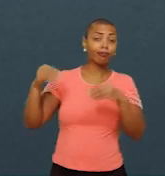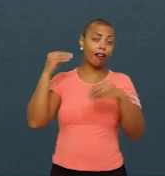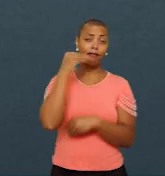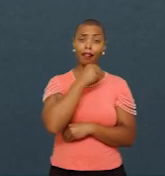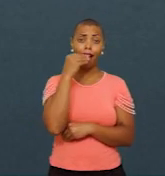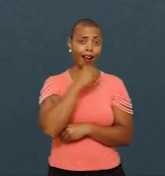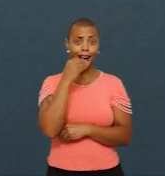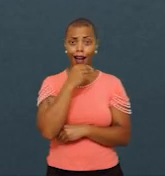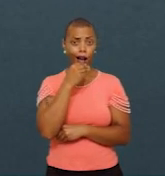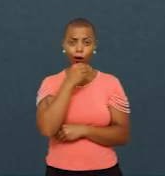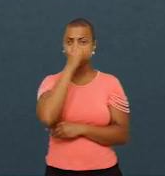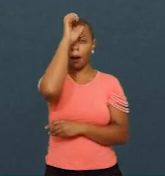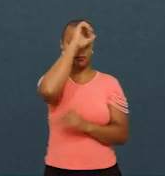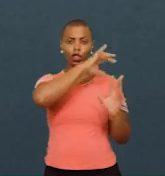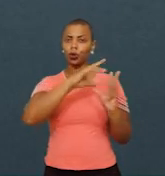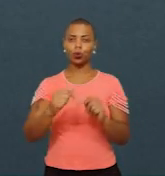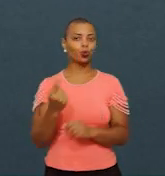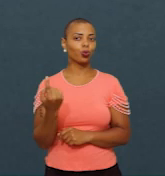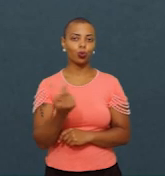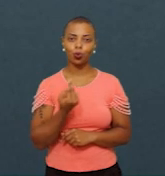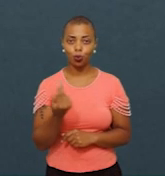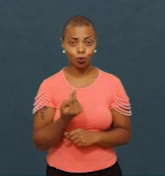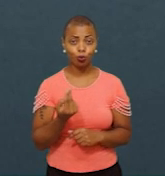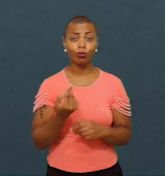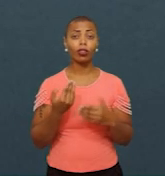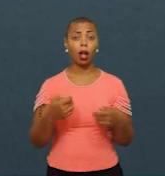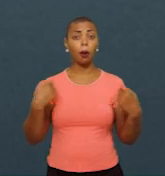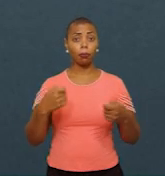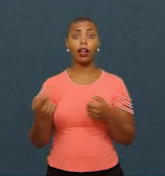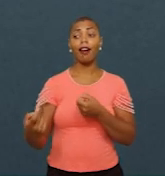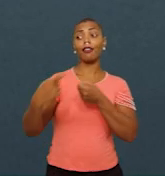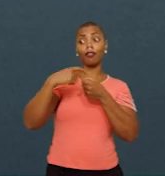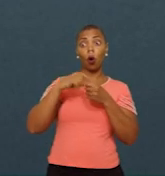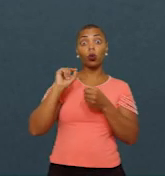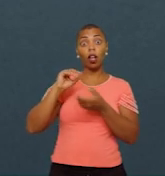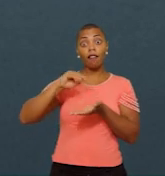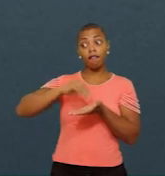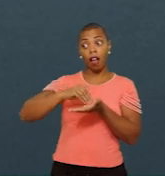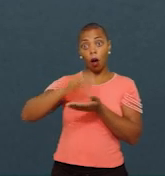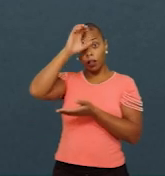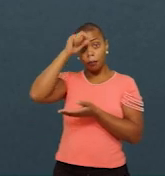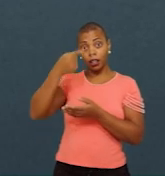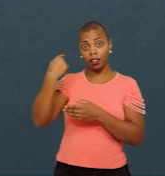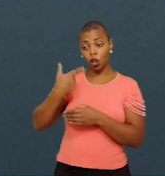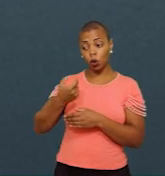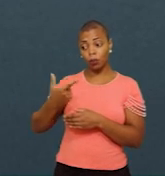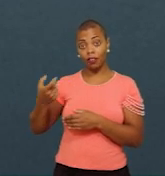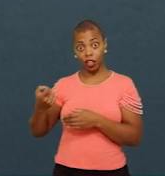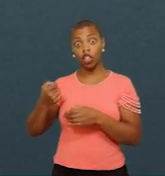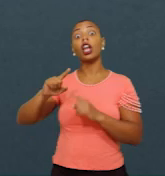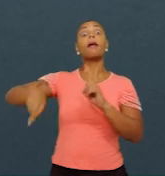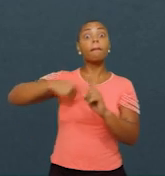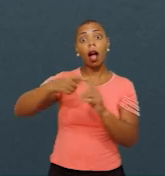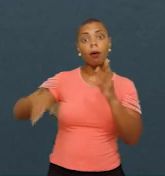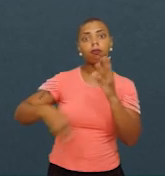em termos de aprendizagem. Nós vamos ter que recuperar as aprendizagens do ano anterior e acrescentar as do